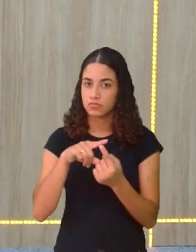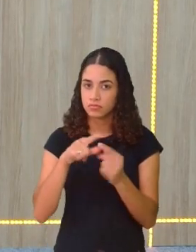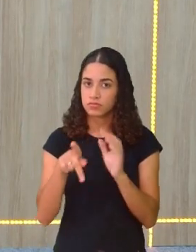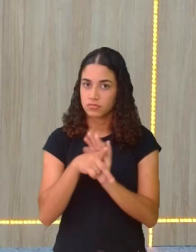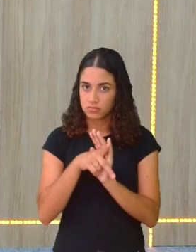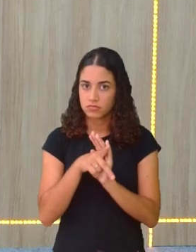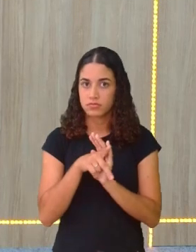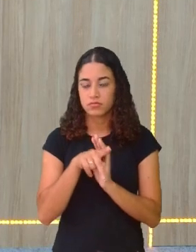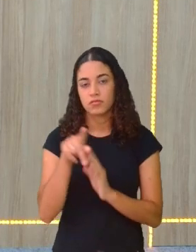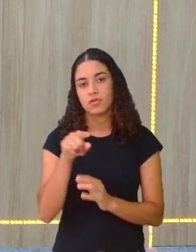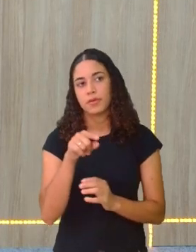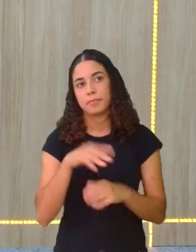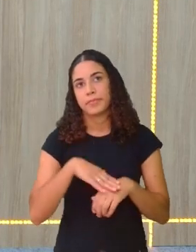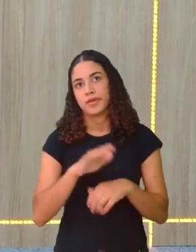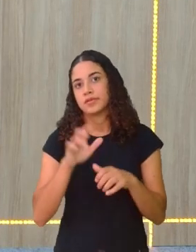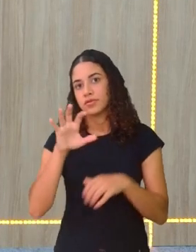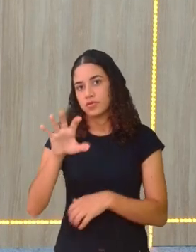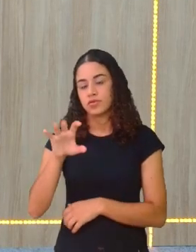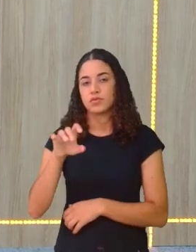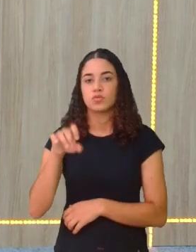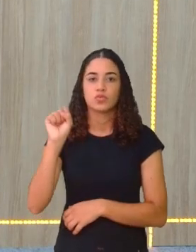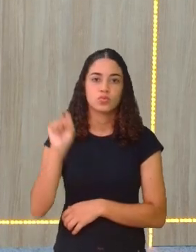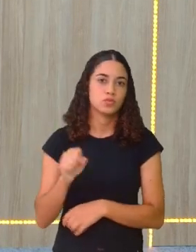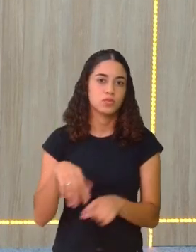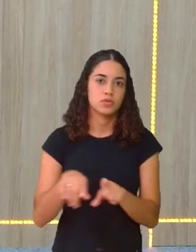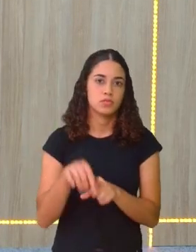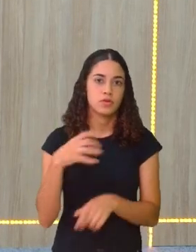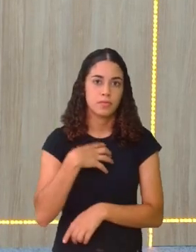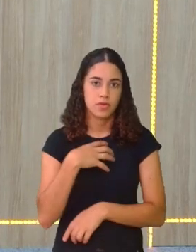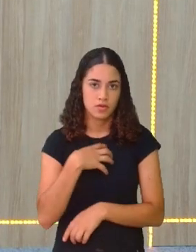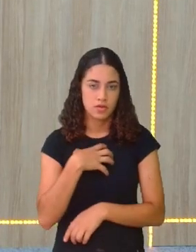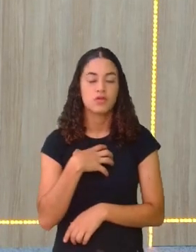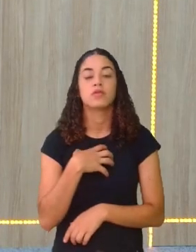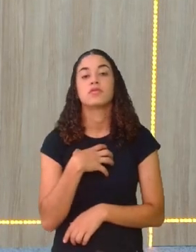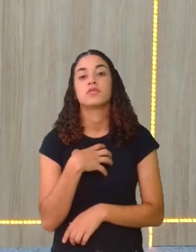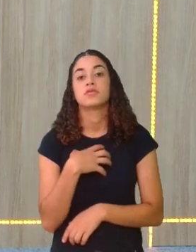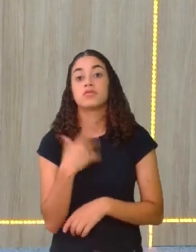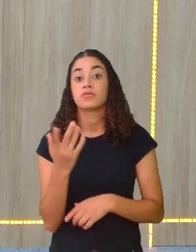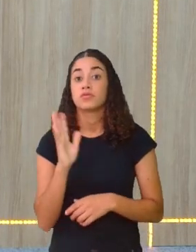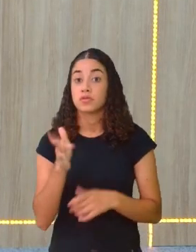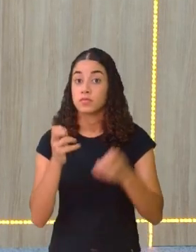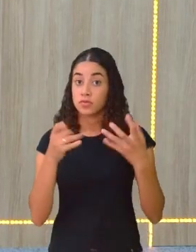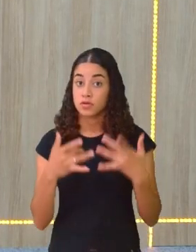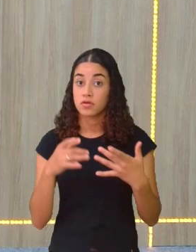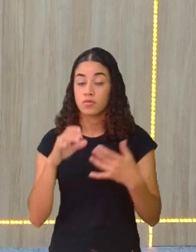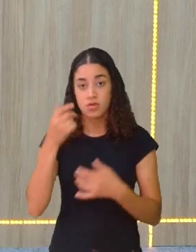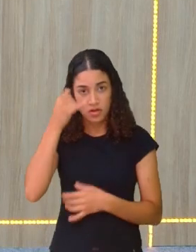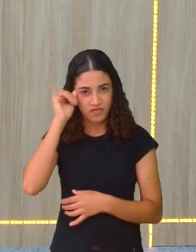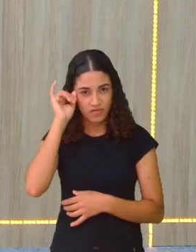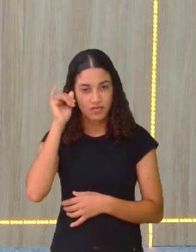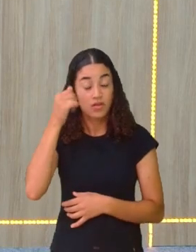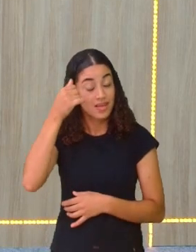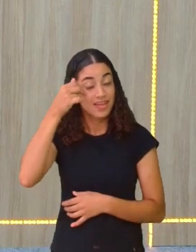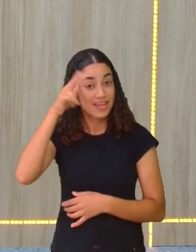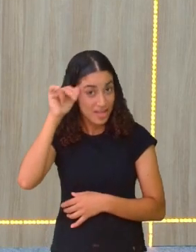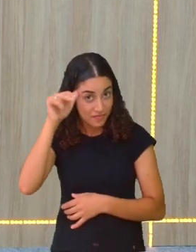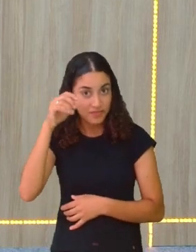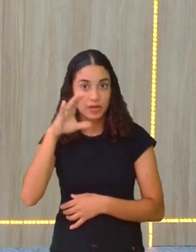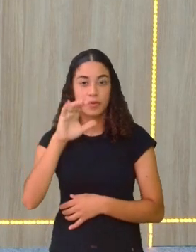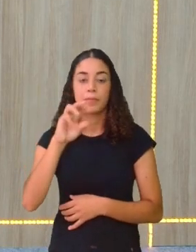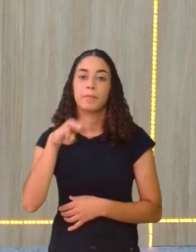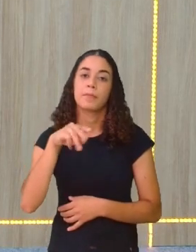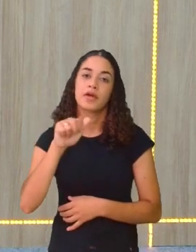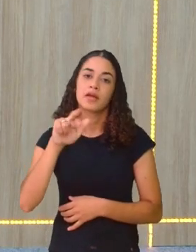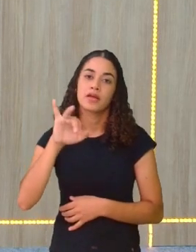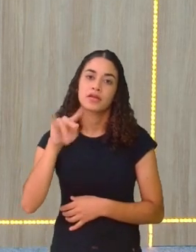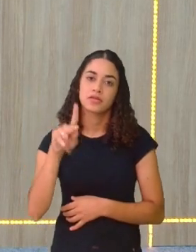mais para o sudeste e na Bahia é muito comum. O, como eu disse, o Cavalo Marinho, ele deriva desse tipo de Reisado.